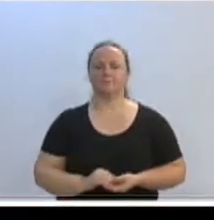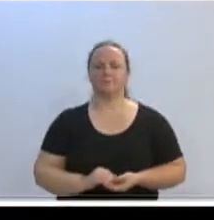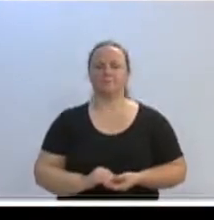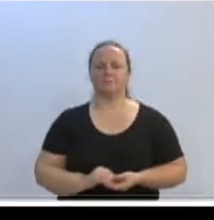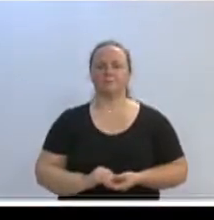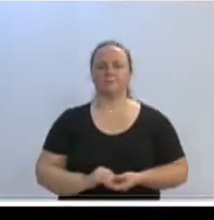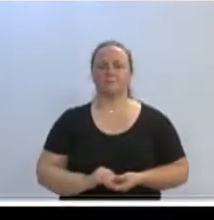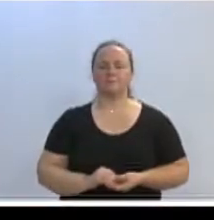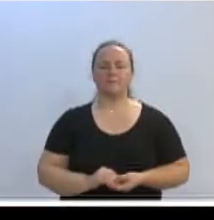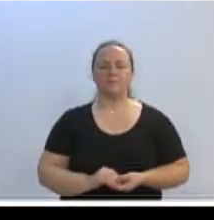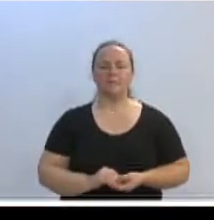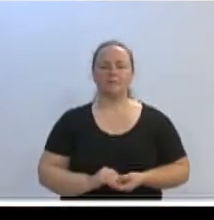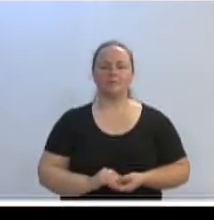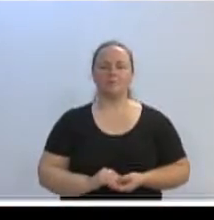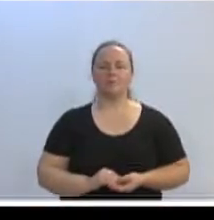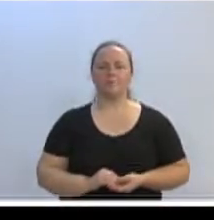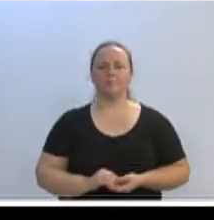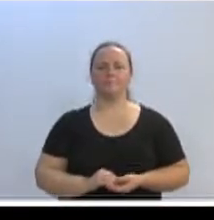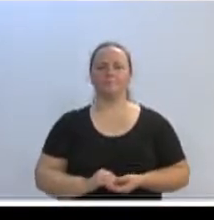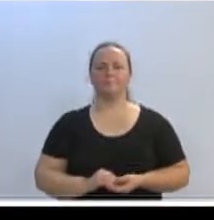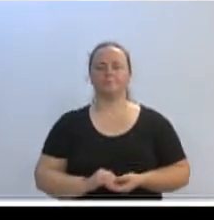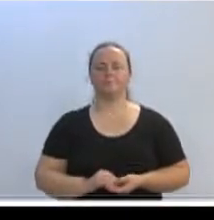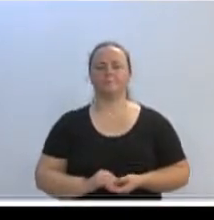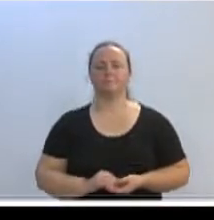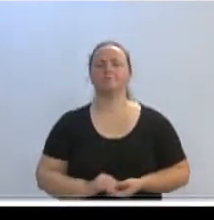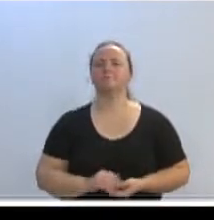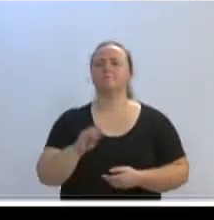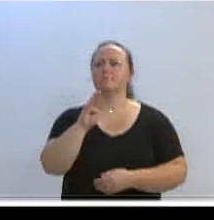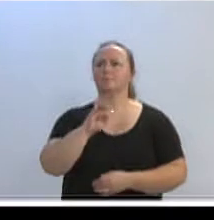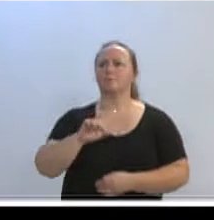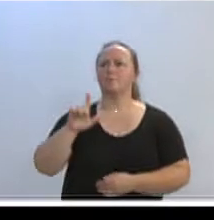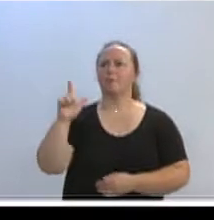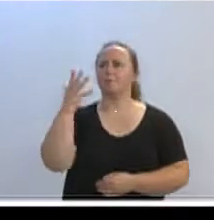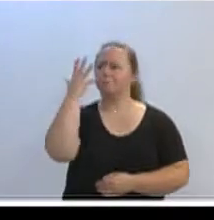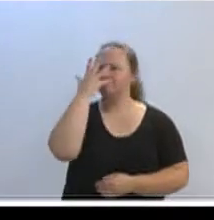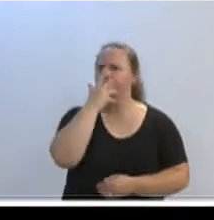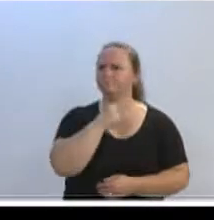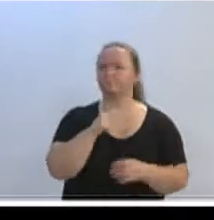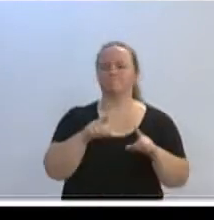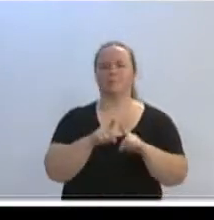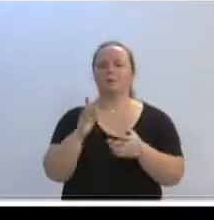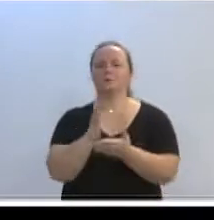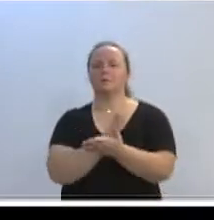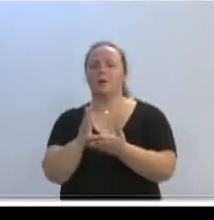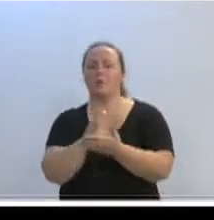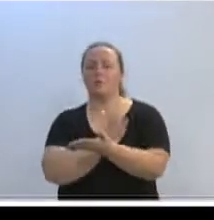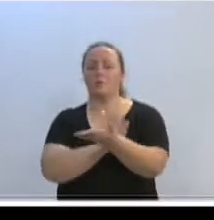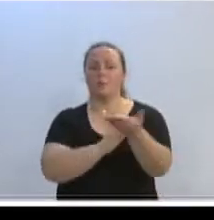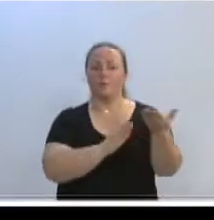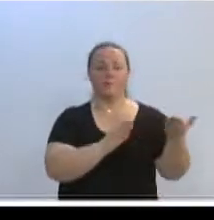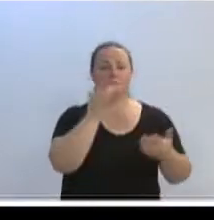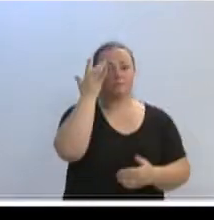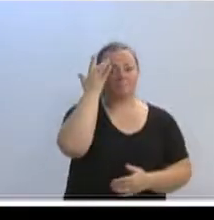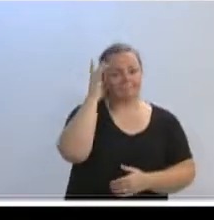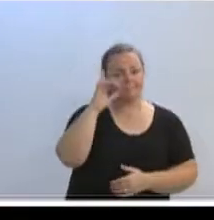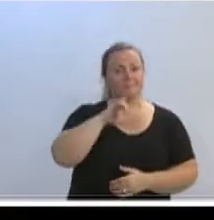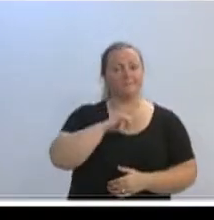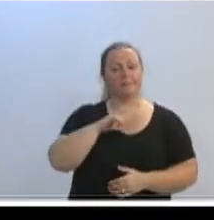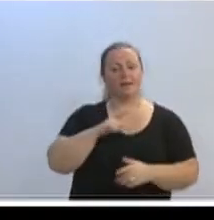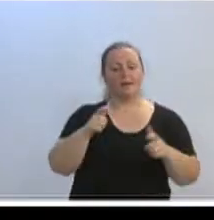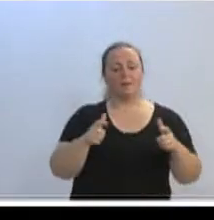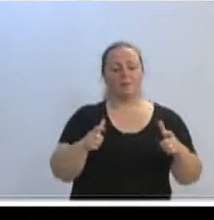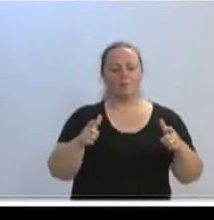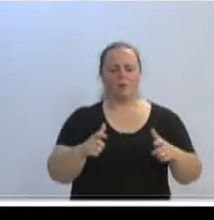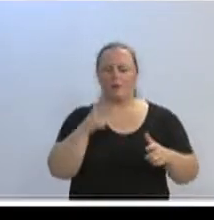A nossa Blumenau é realmente uma cidade linda. Mas o que muitos de vocês talvez não saibam é que existe uma outra Blumenau,